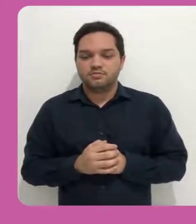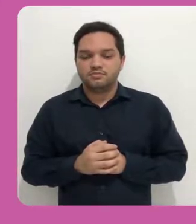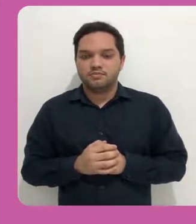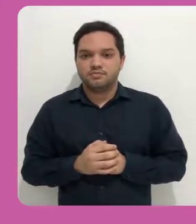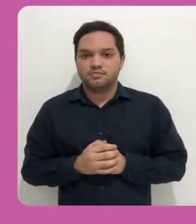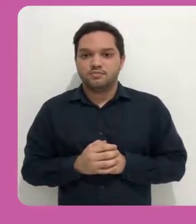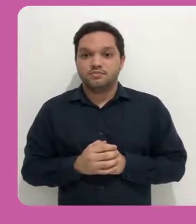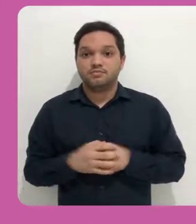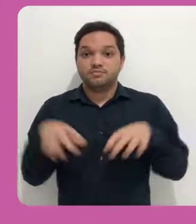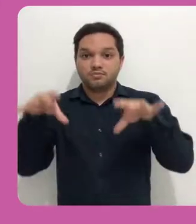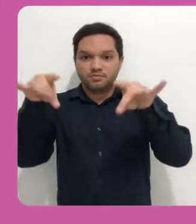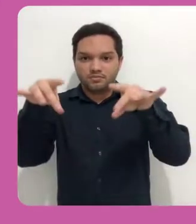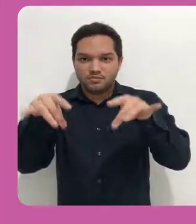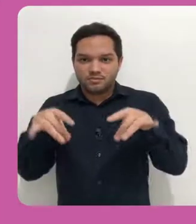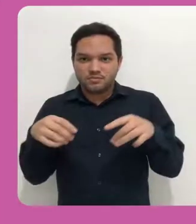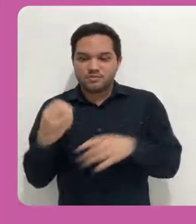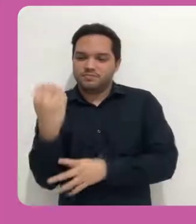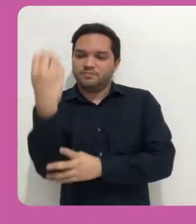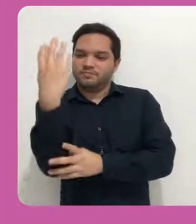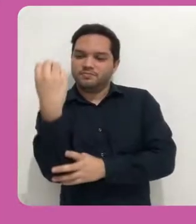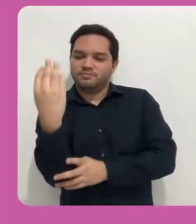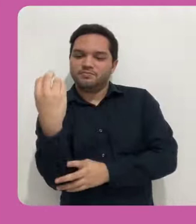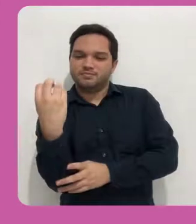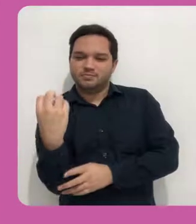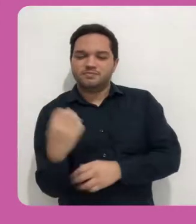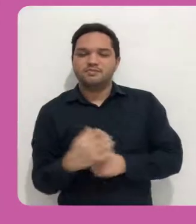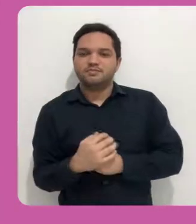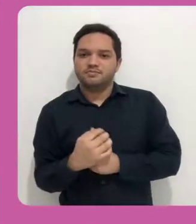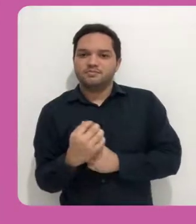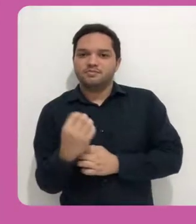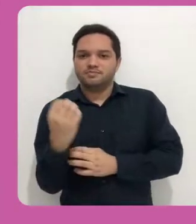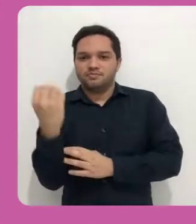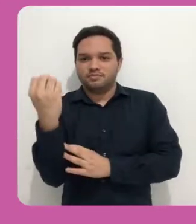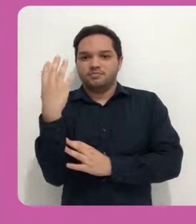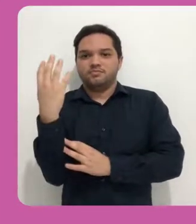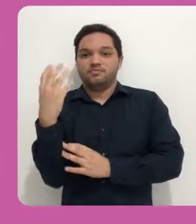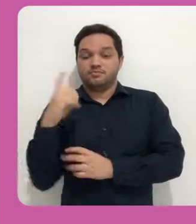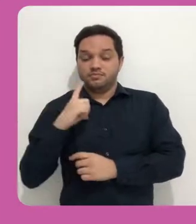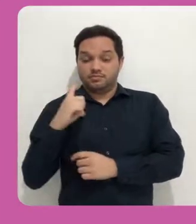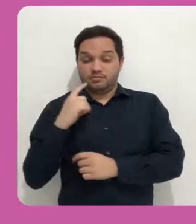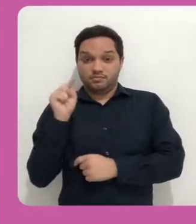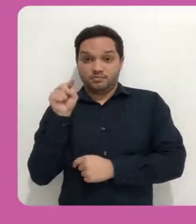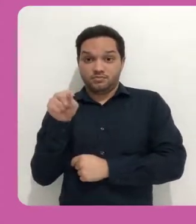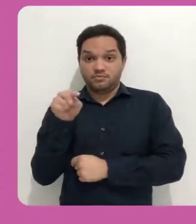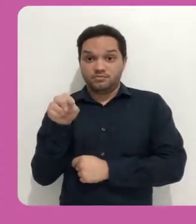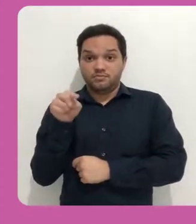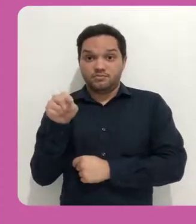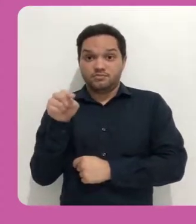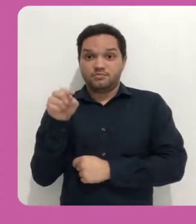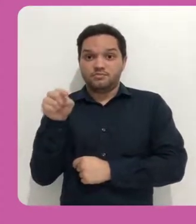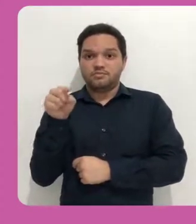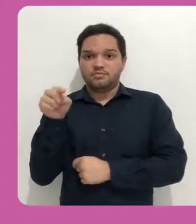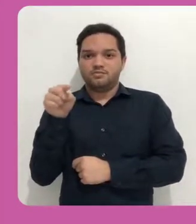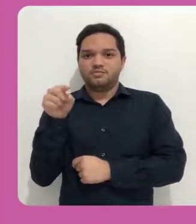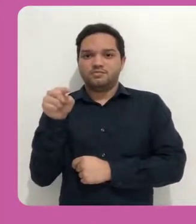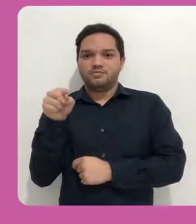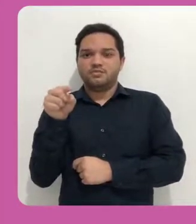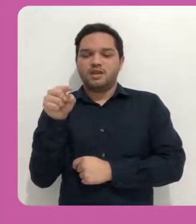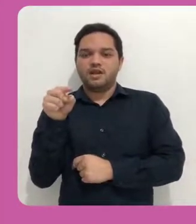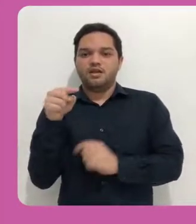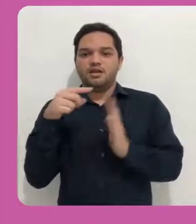com o ícone da extensão do arquivo. Se por acaso